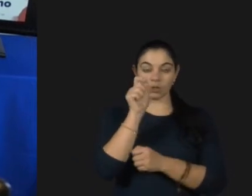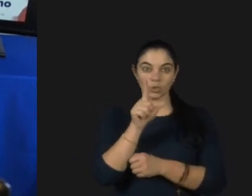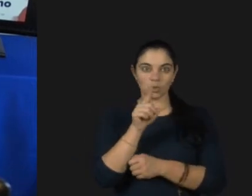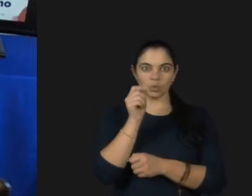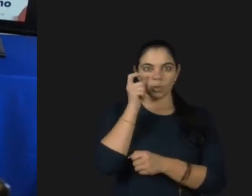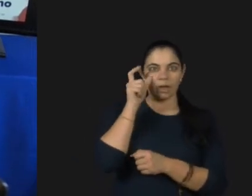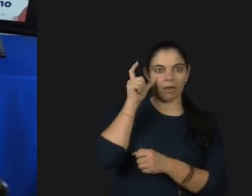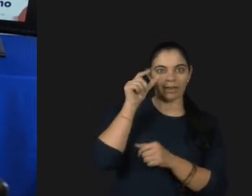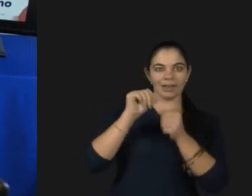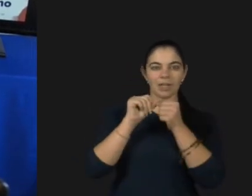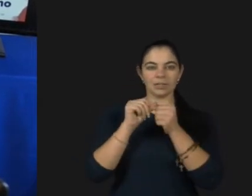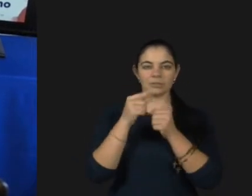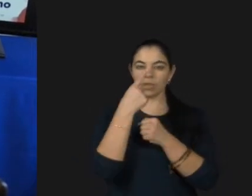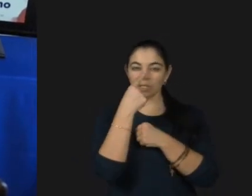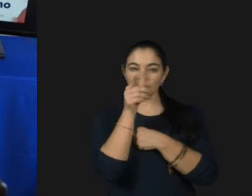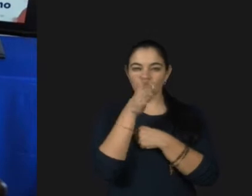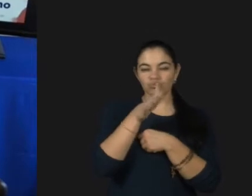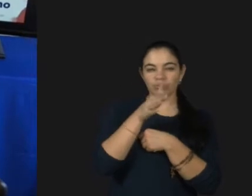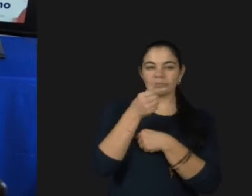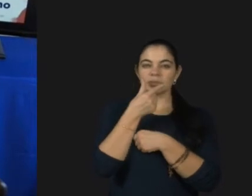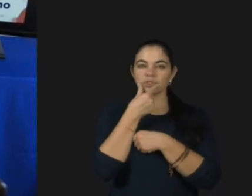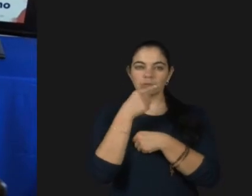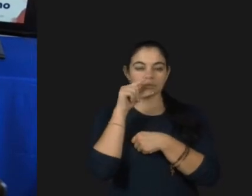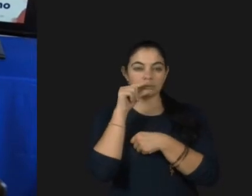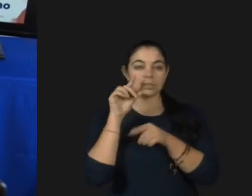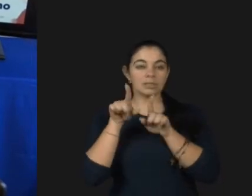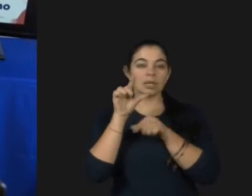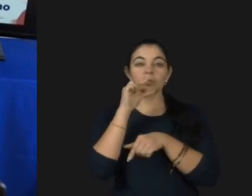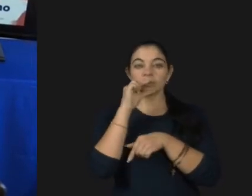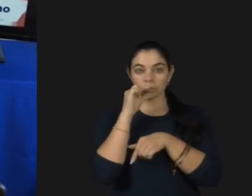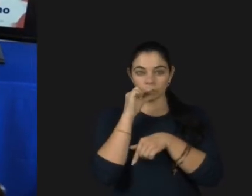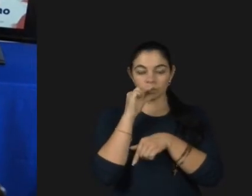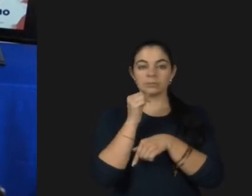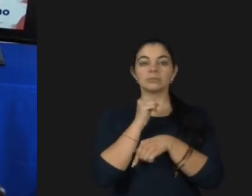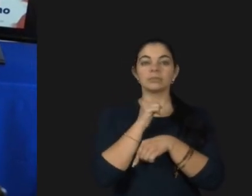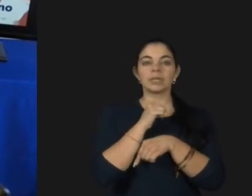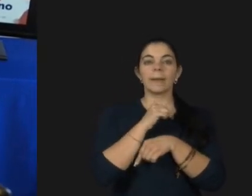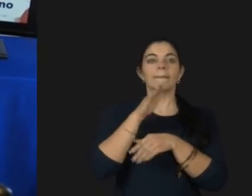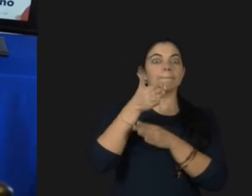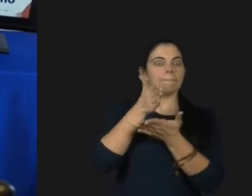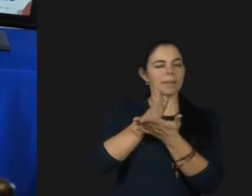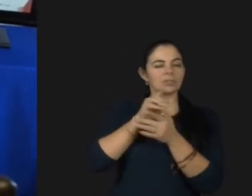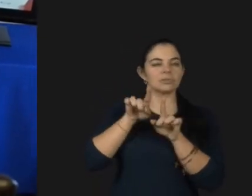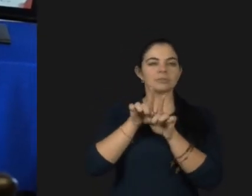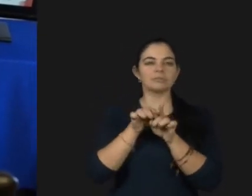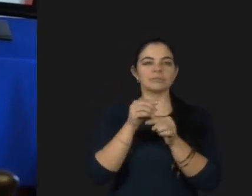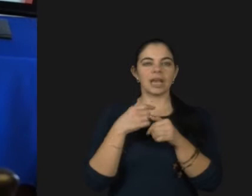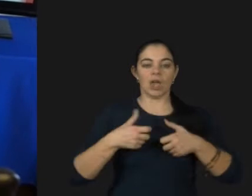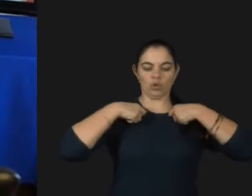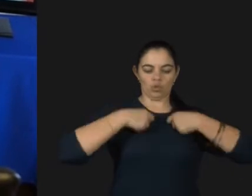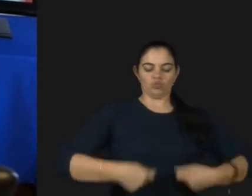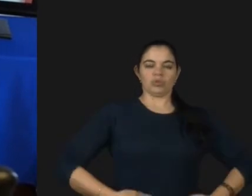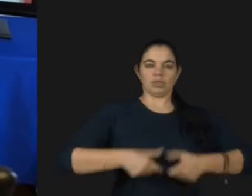o meu nariz ele é mediano, levemente arrebitado, os meus lábios também são médios, eu visto a camisa do